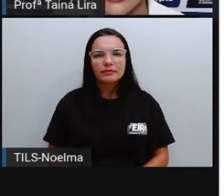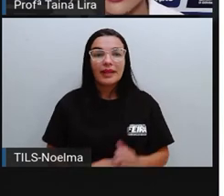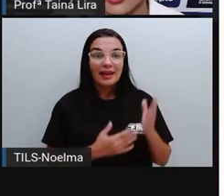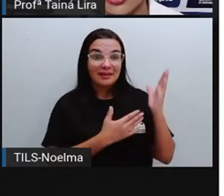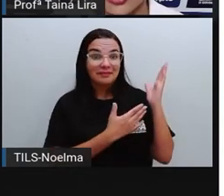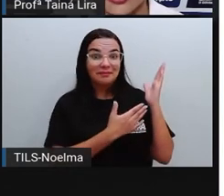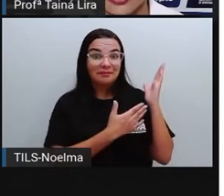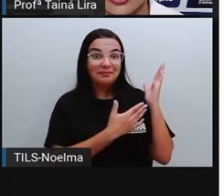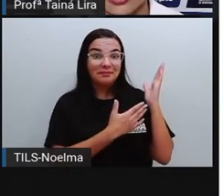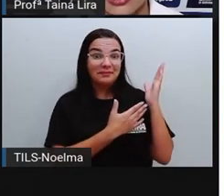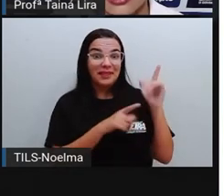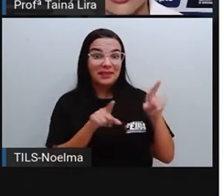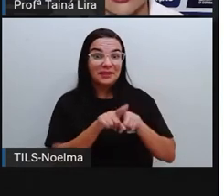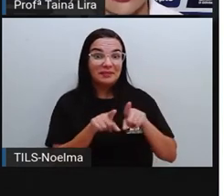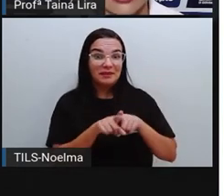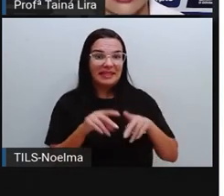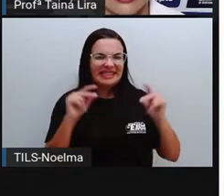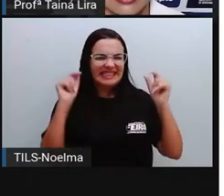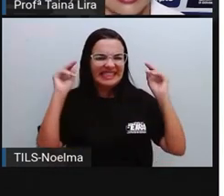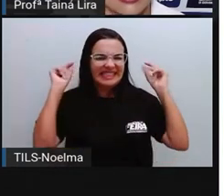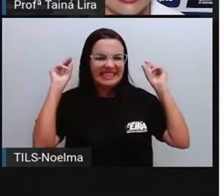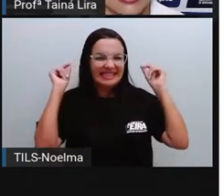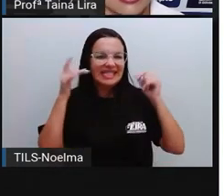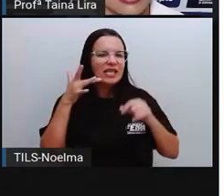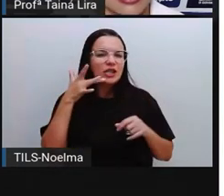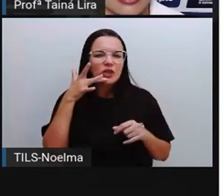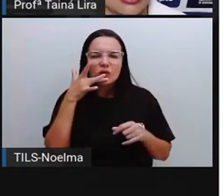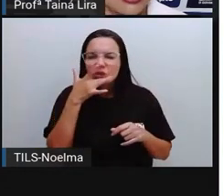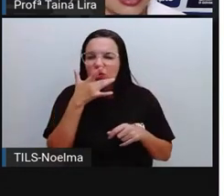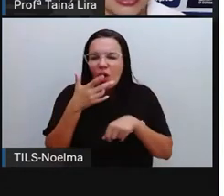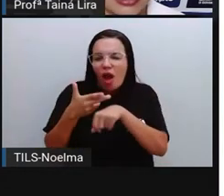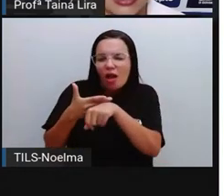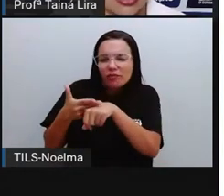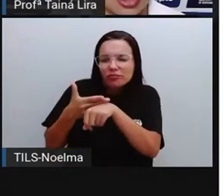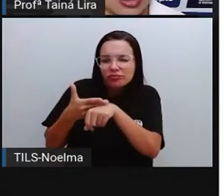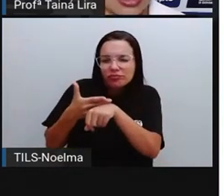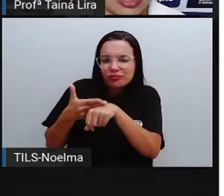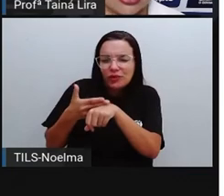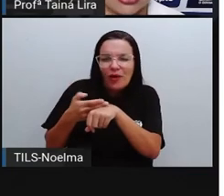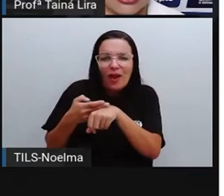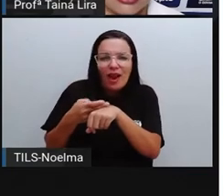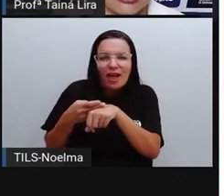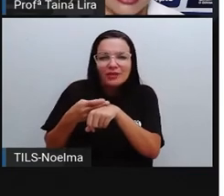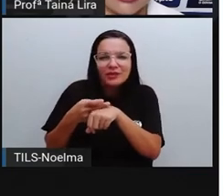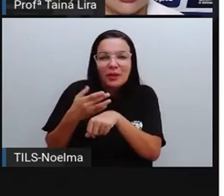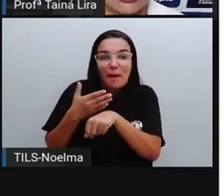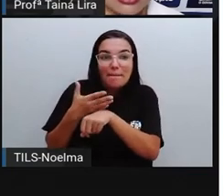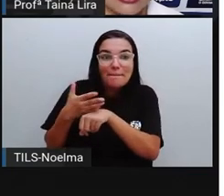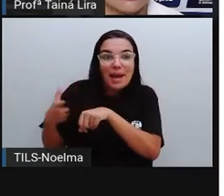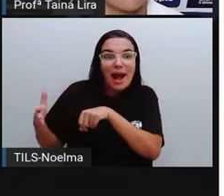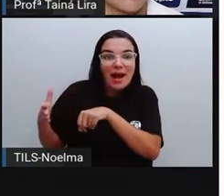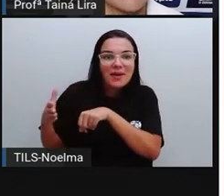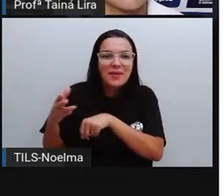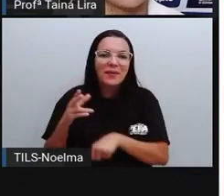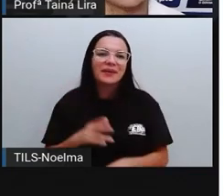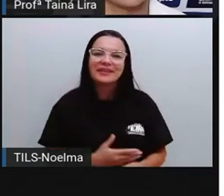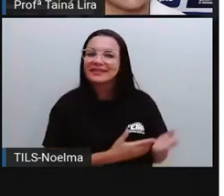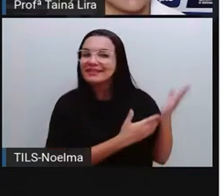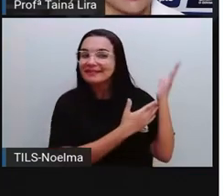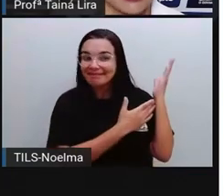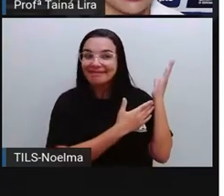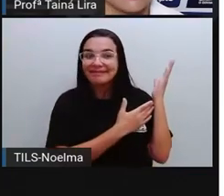É gostoso gostar do Galak, o Galak, que é o chocolate aí da Nestlé. Então, é